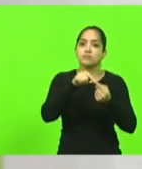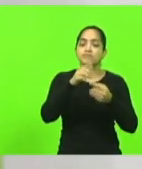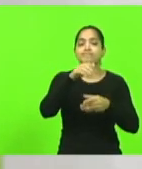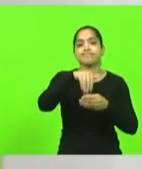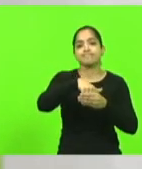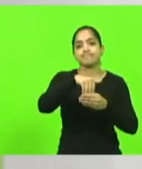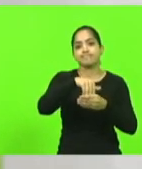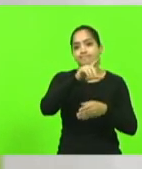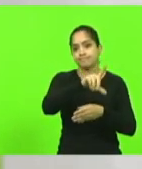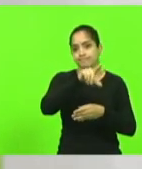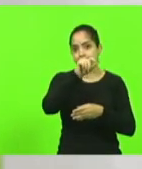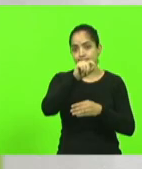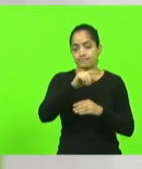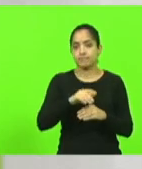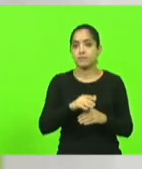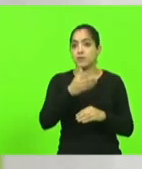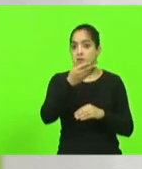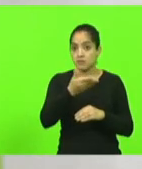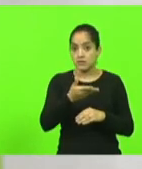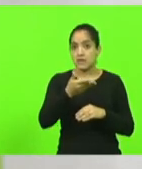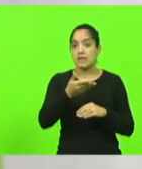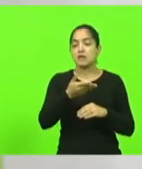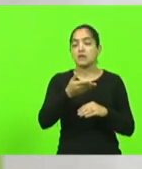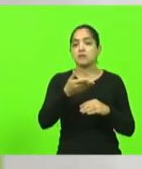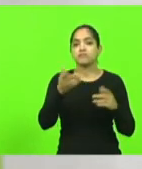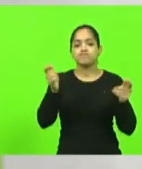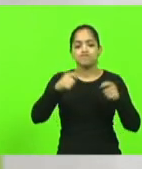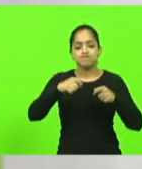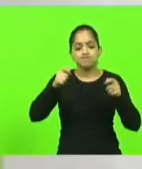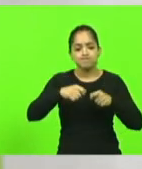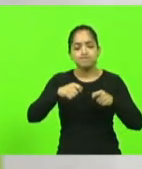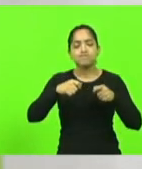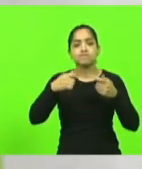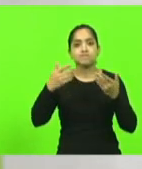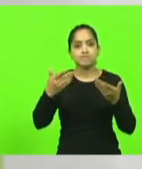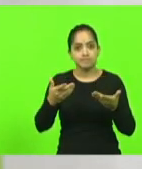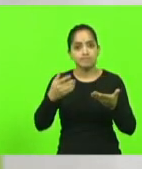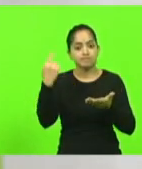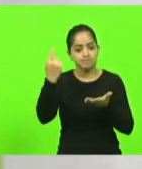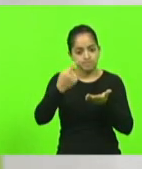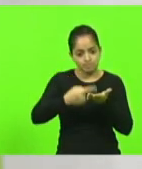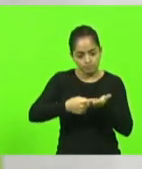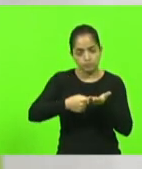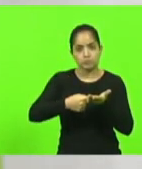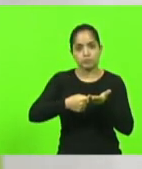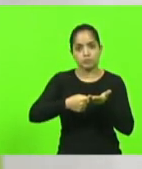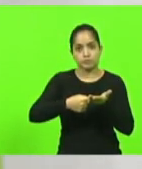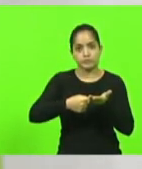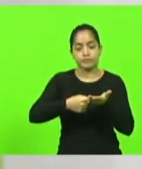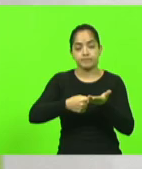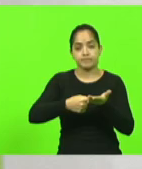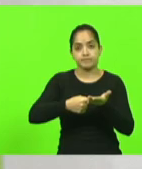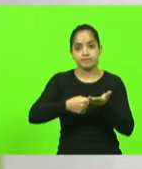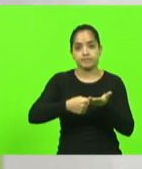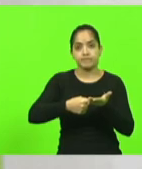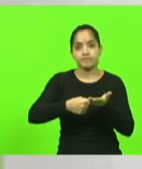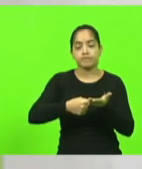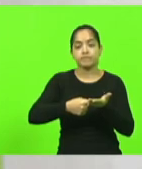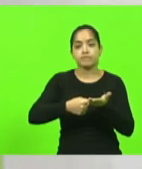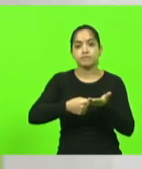presidente, para que ele tivesse total condição de cumprir as suas